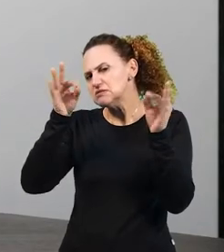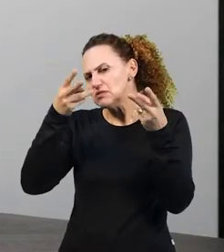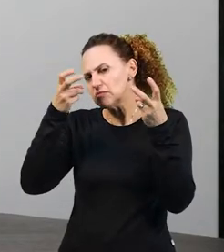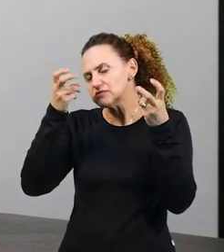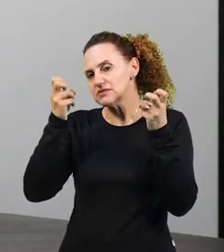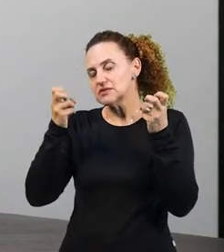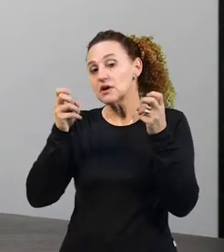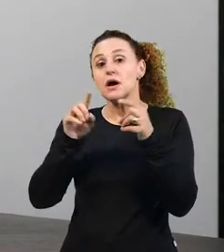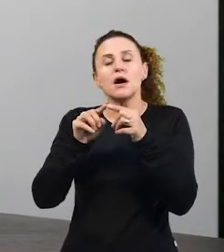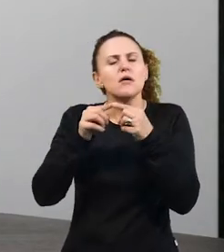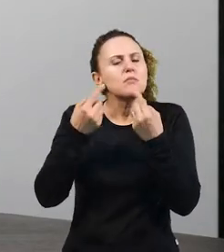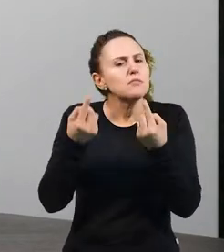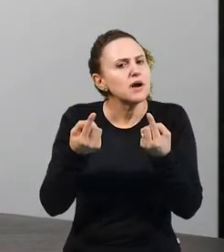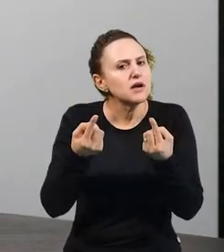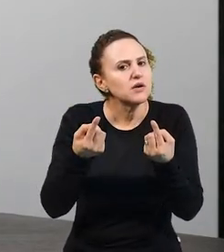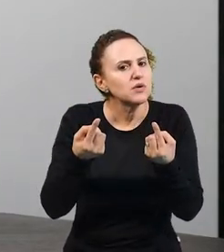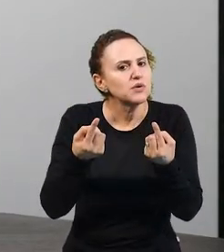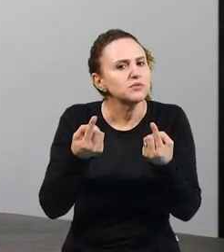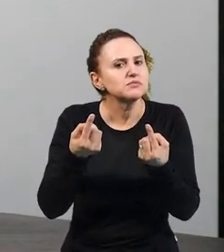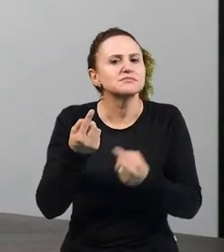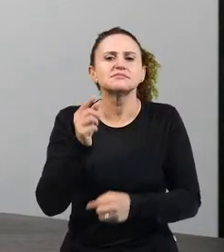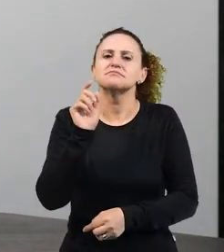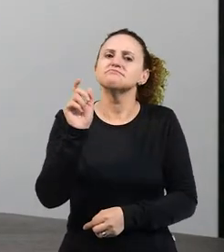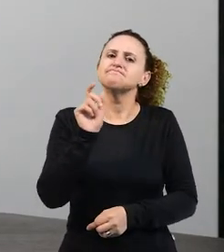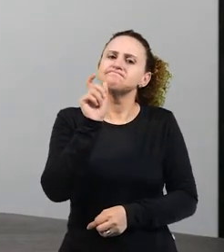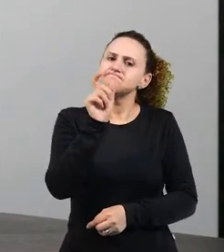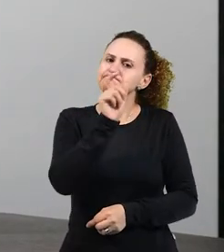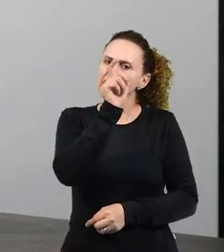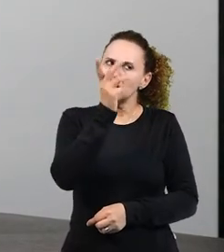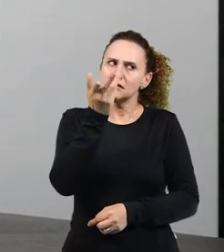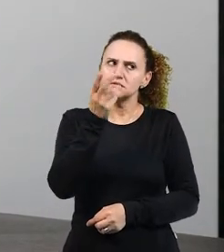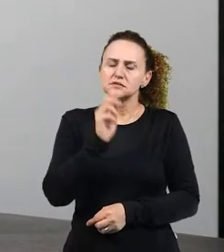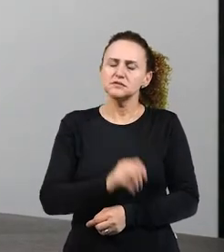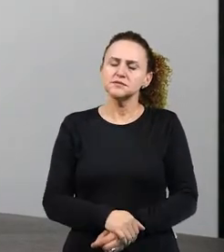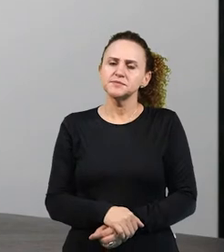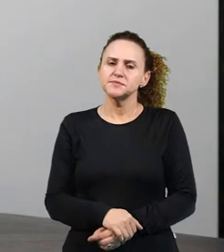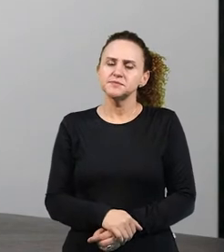Mas e as outras palavras? Aí nós vamos ter que